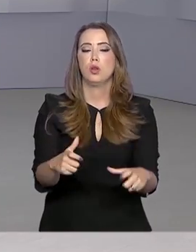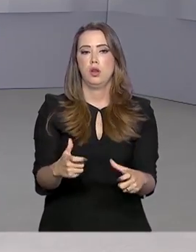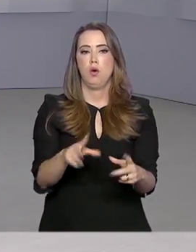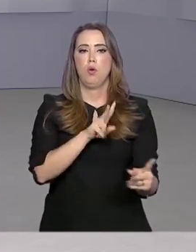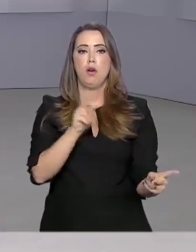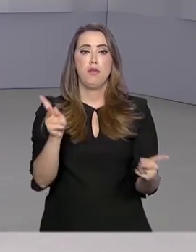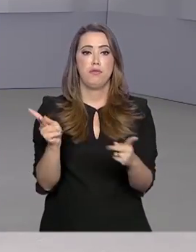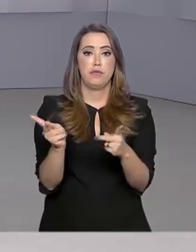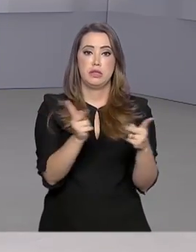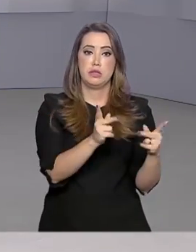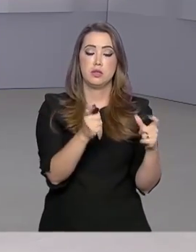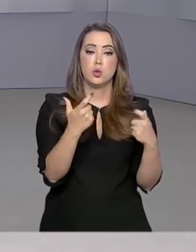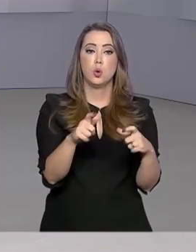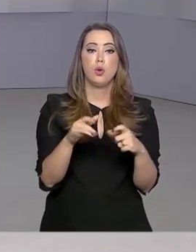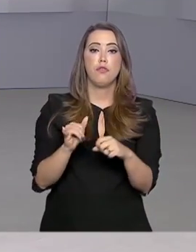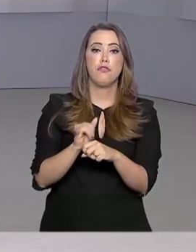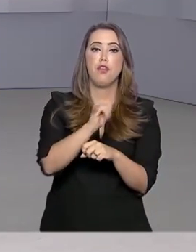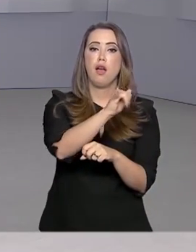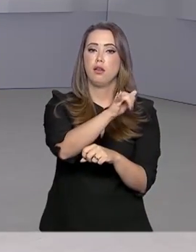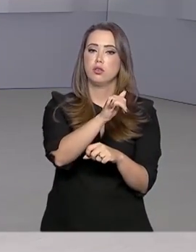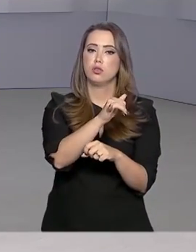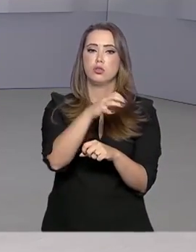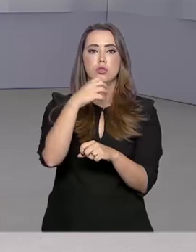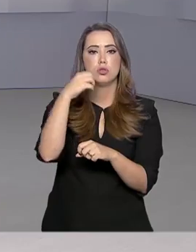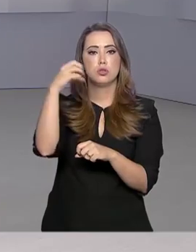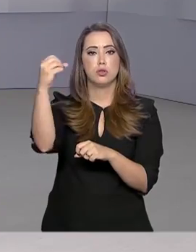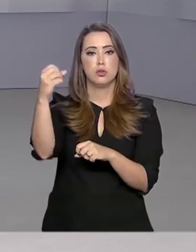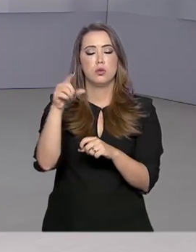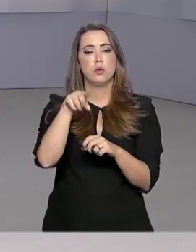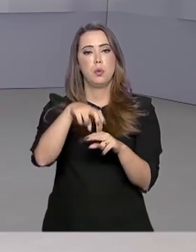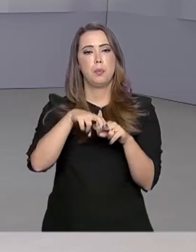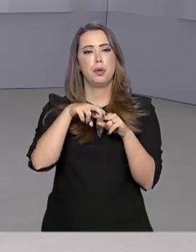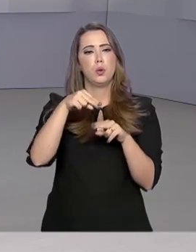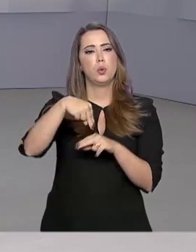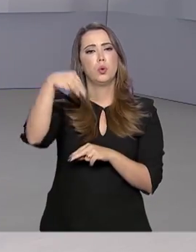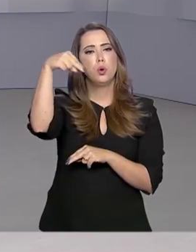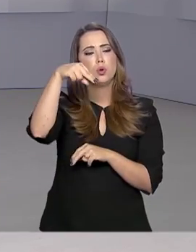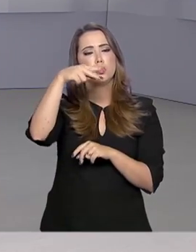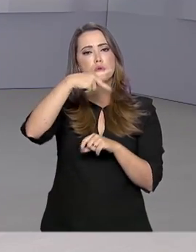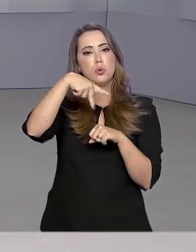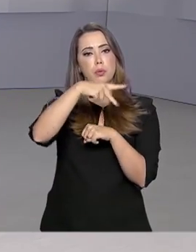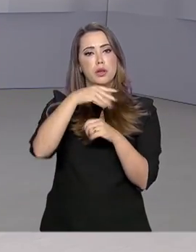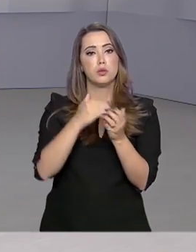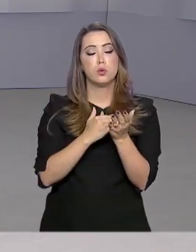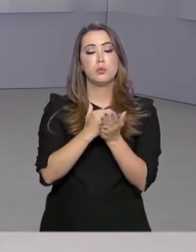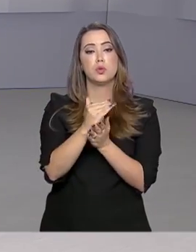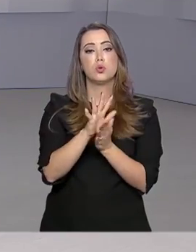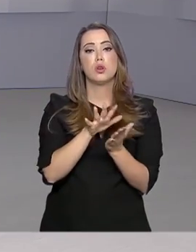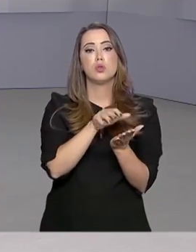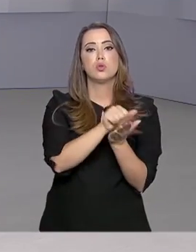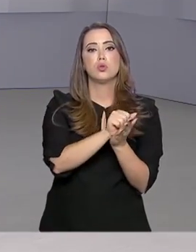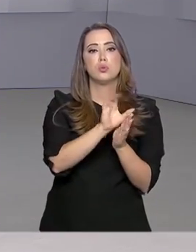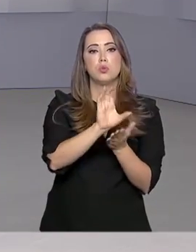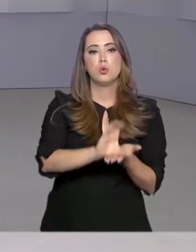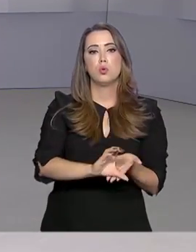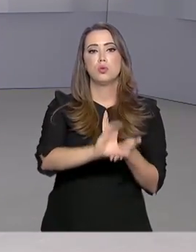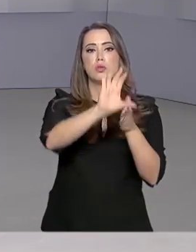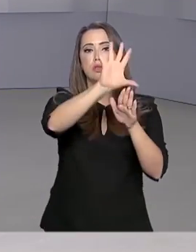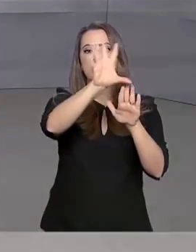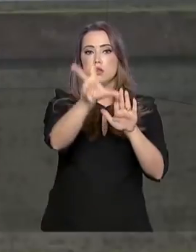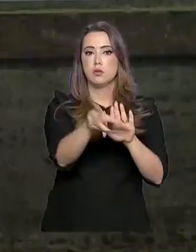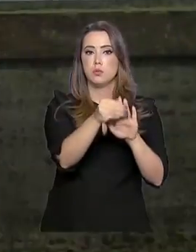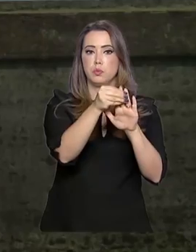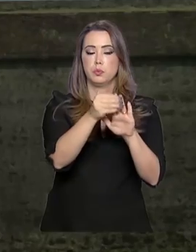faz parte da rodada de viagens de Mourão pelo norte do país, desde que assumiu o Conselho da Amazônia.